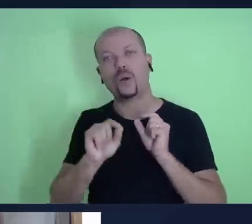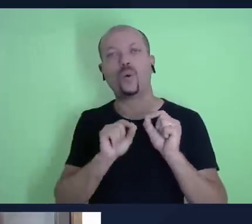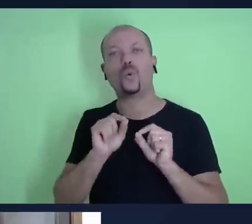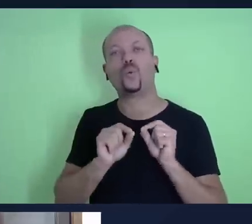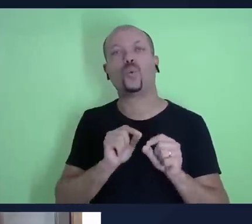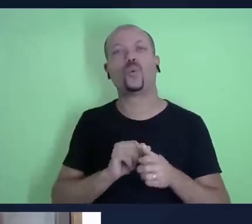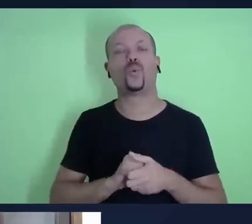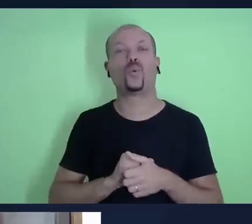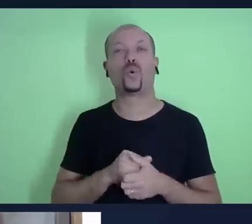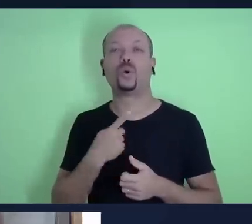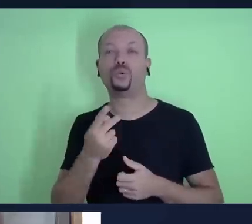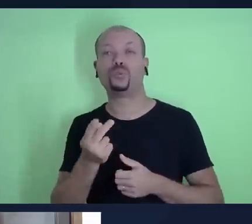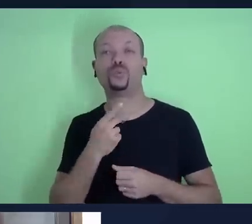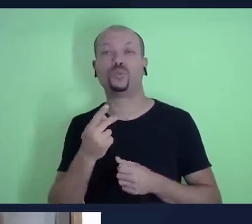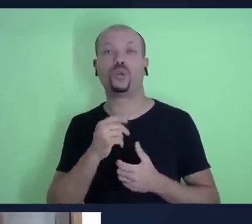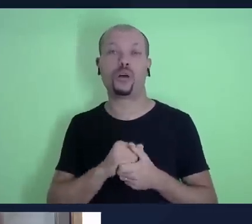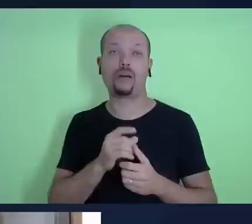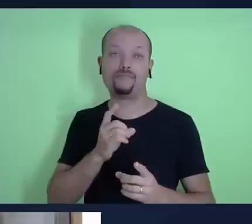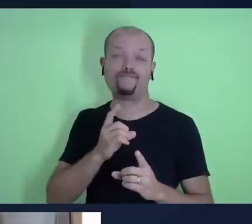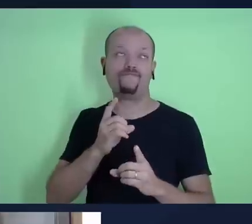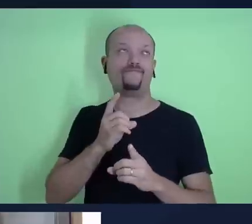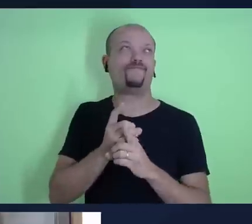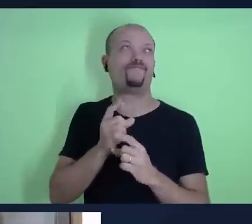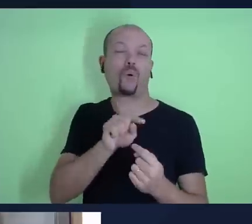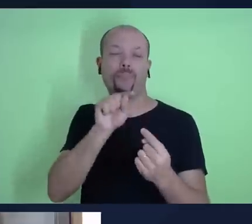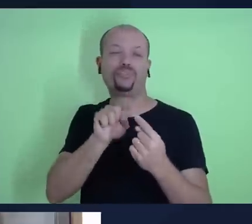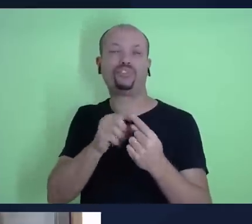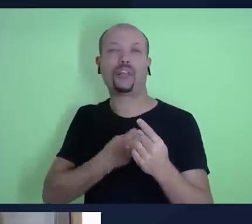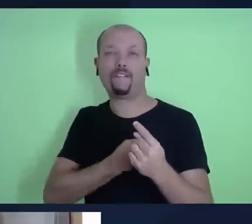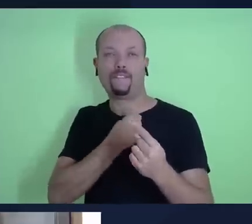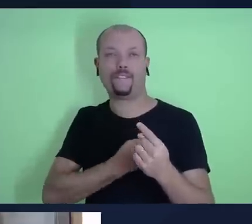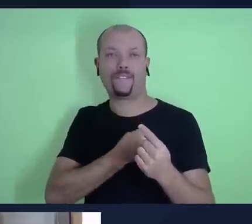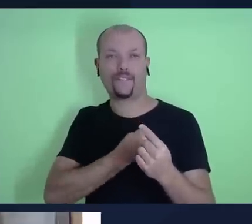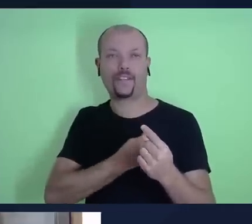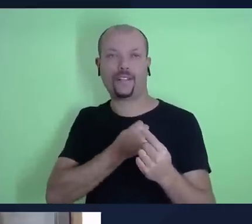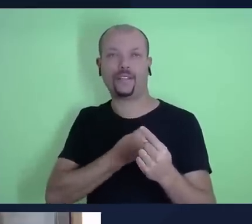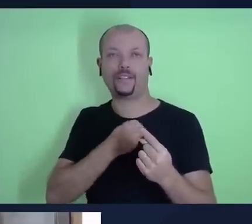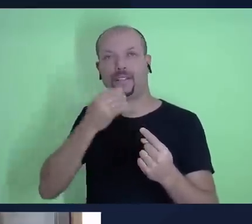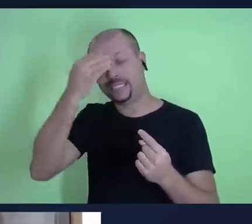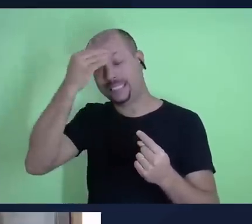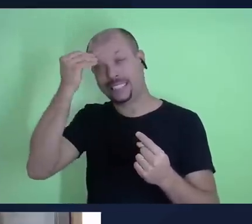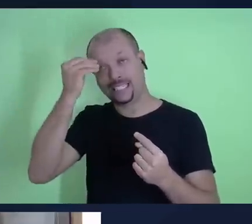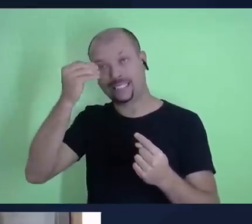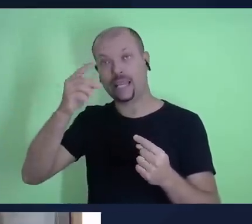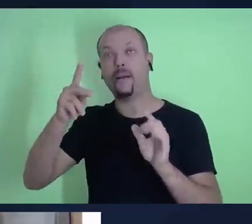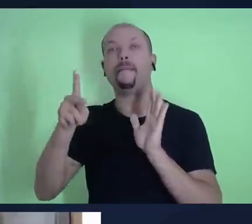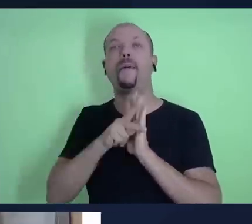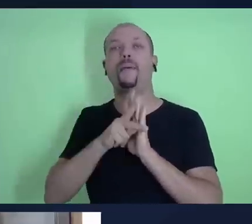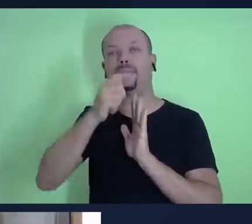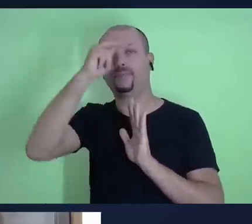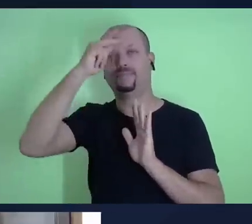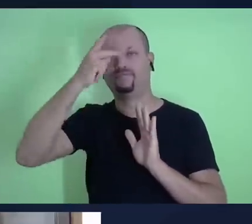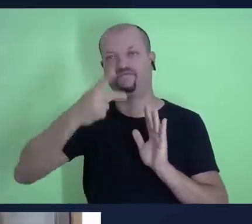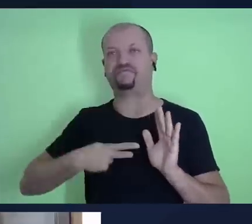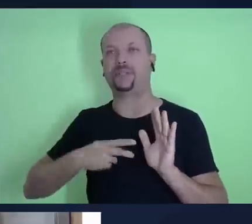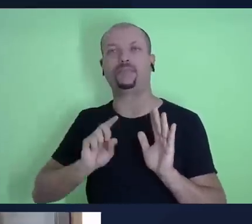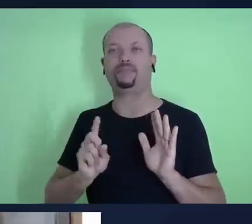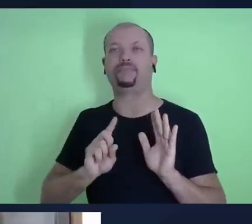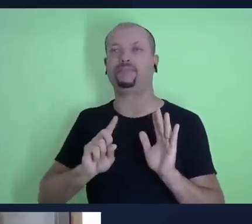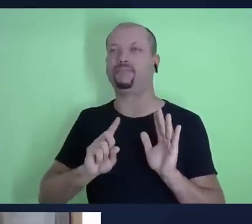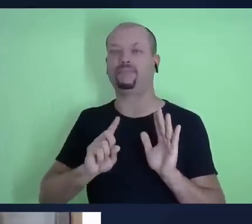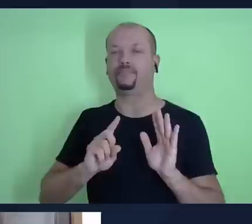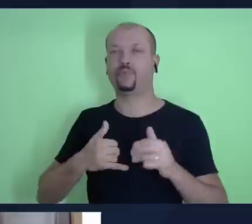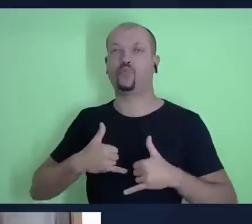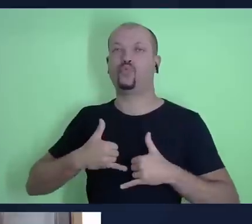encontra sentido na vida, quanto mais a gente se esquece de si próprio, quanto menos centrado em si